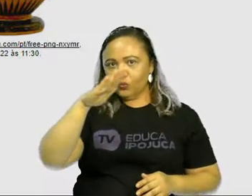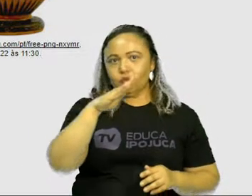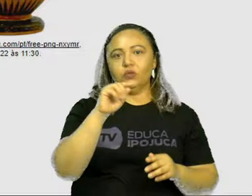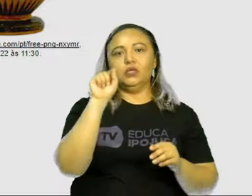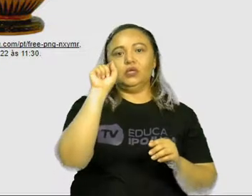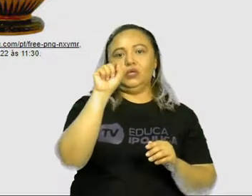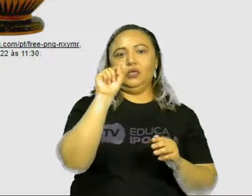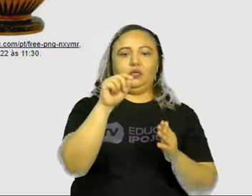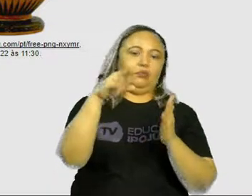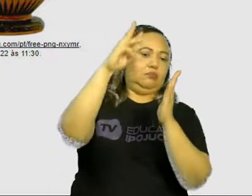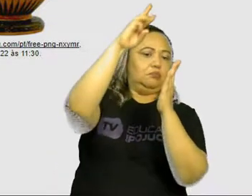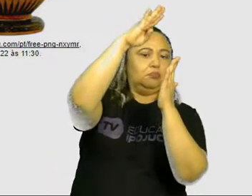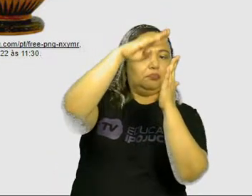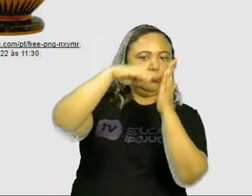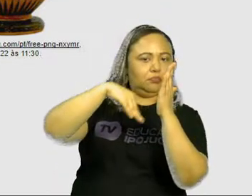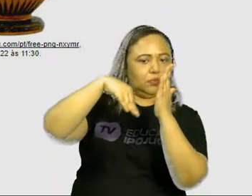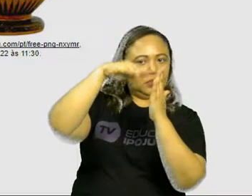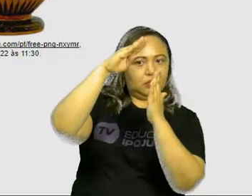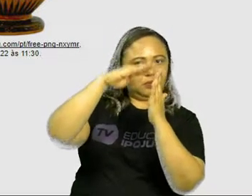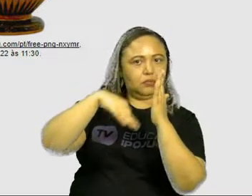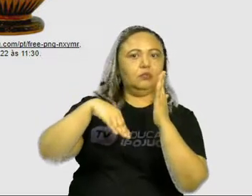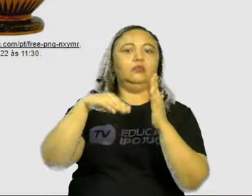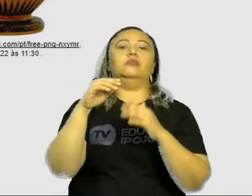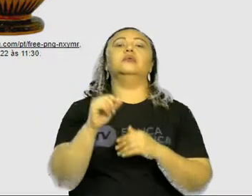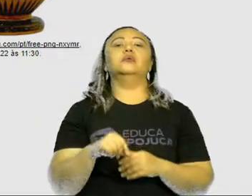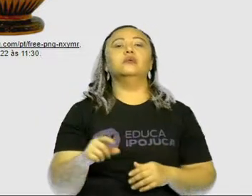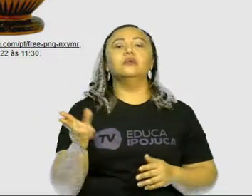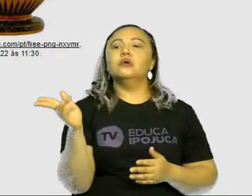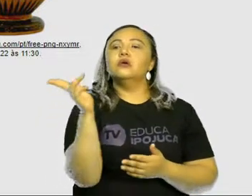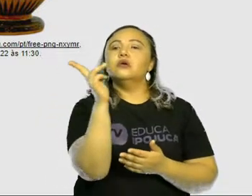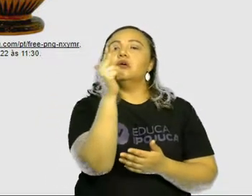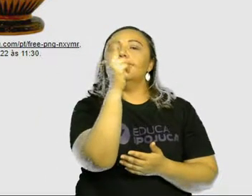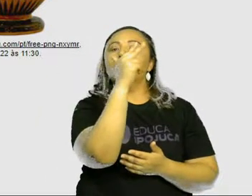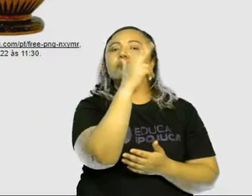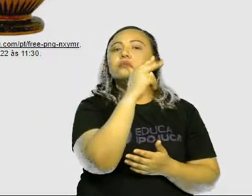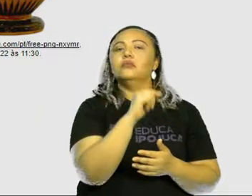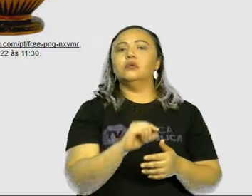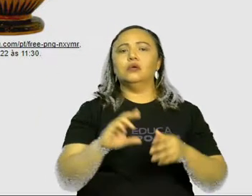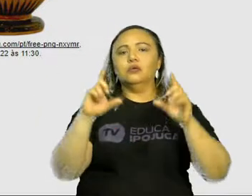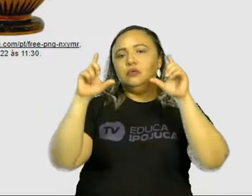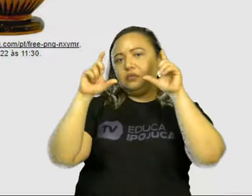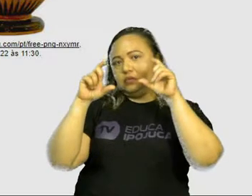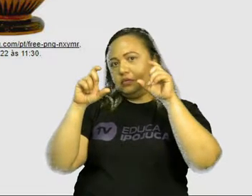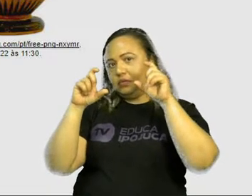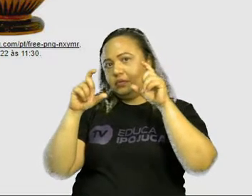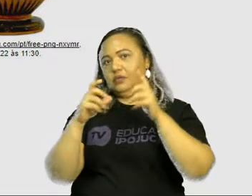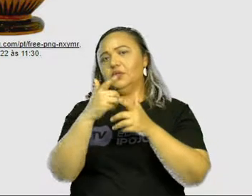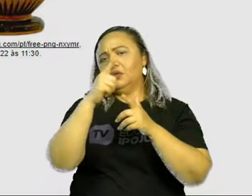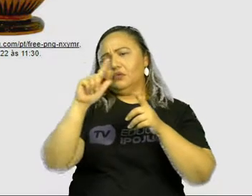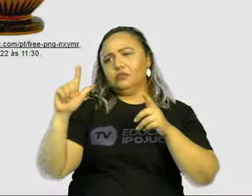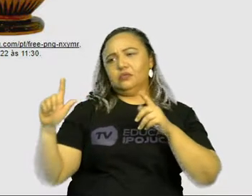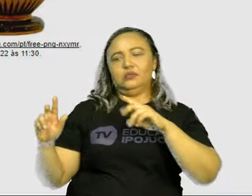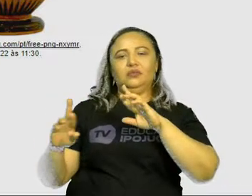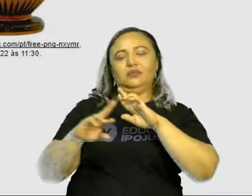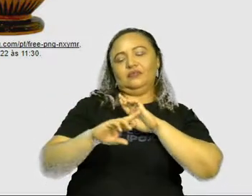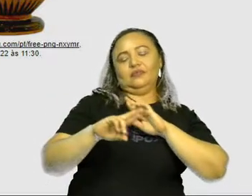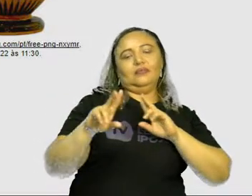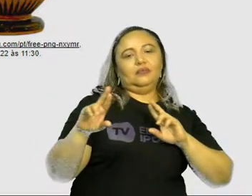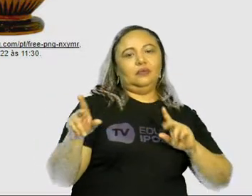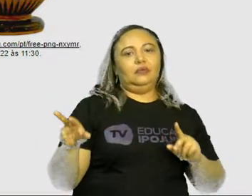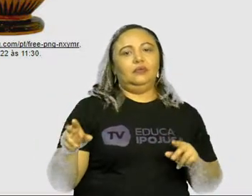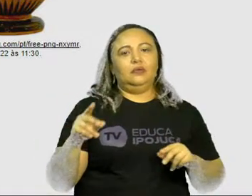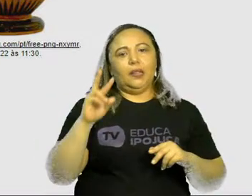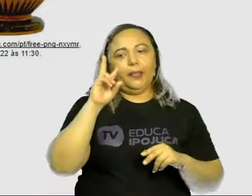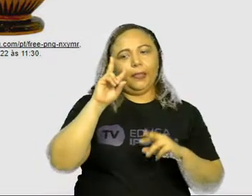pintura, cerâmicas, gravuras, fotografias e outras. Veja aí